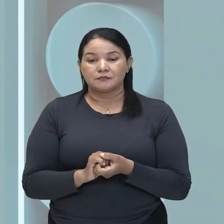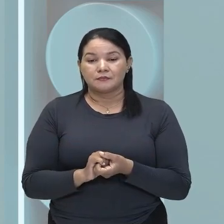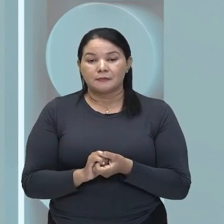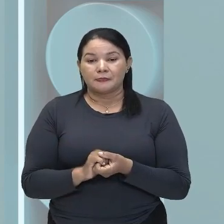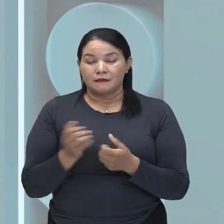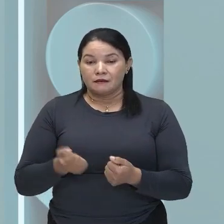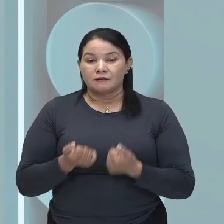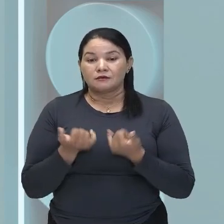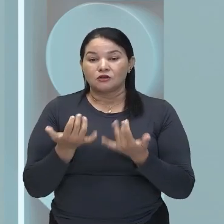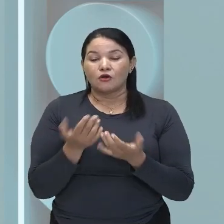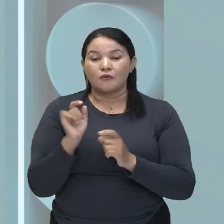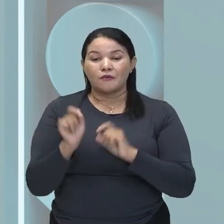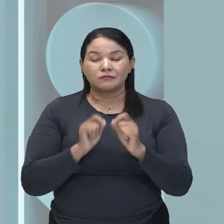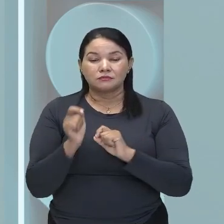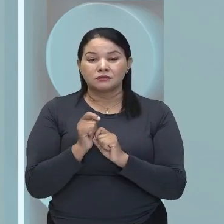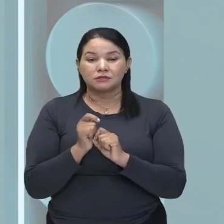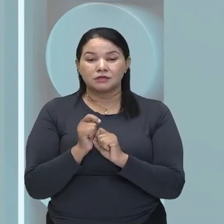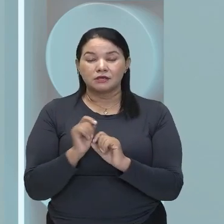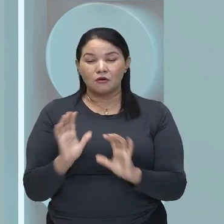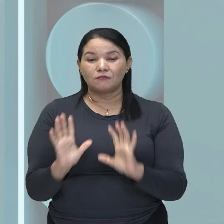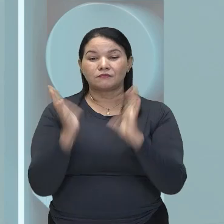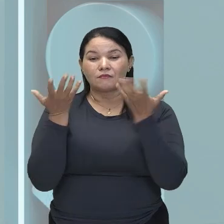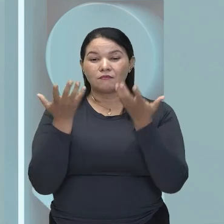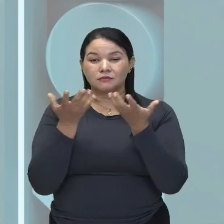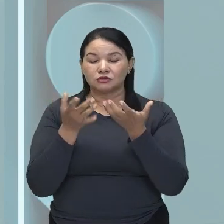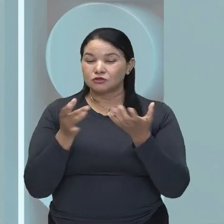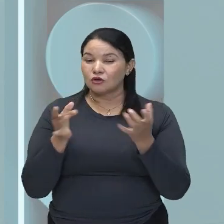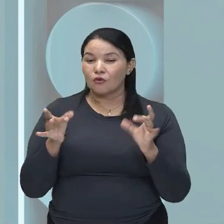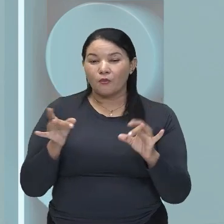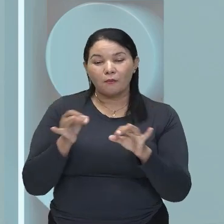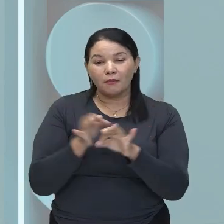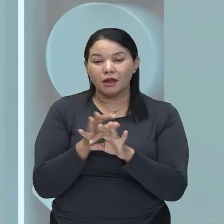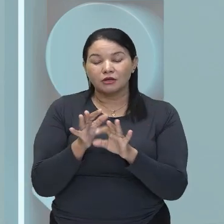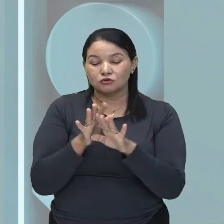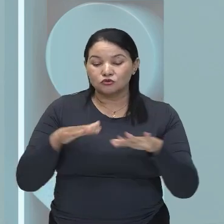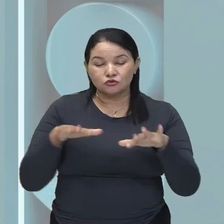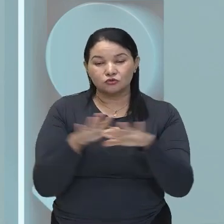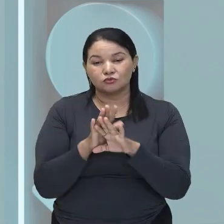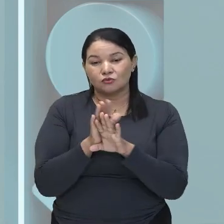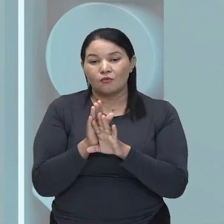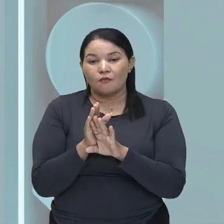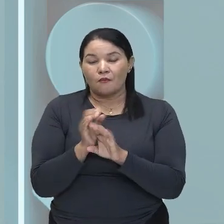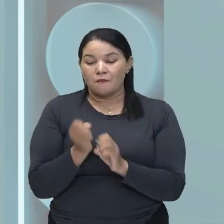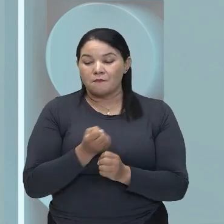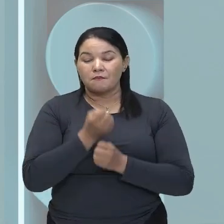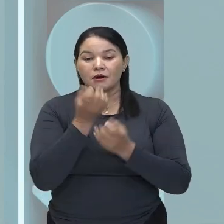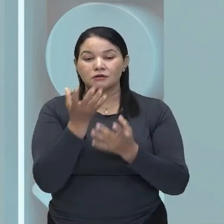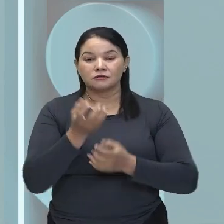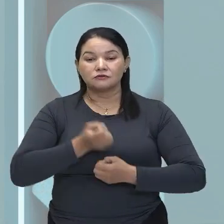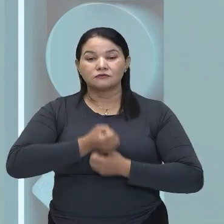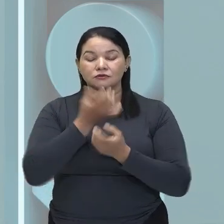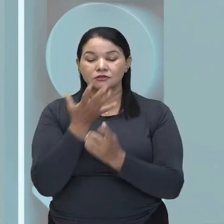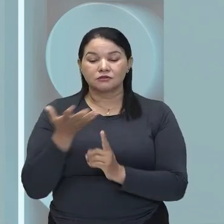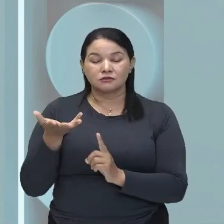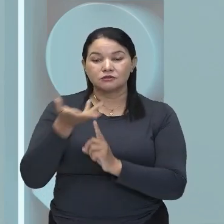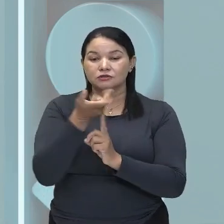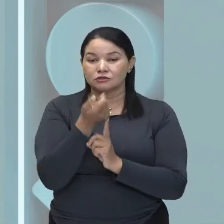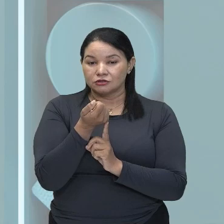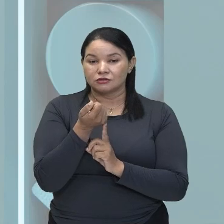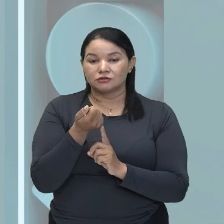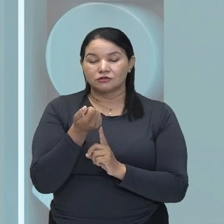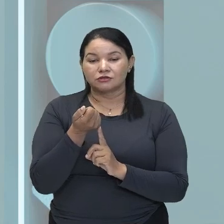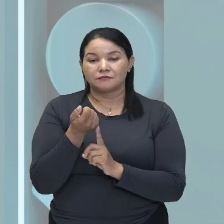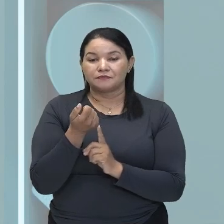completo, Ela tem todas as manifestações artísticas,